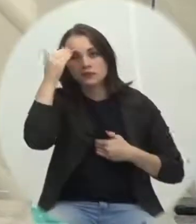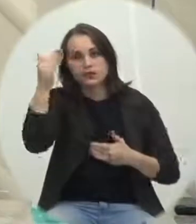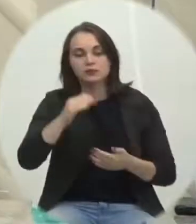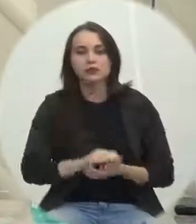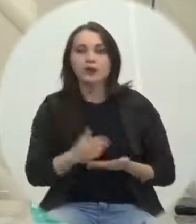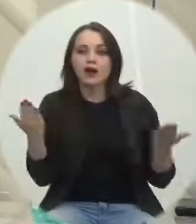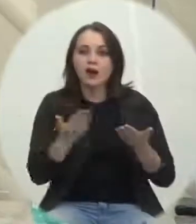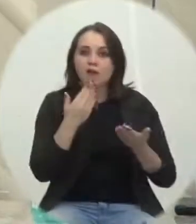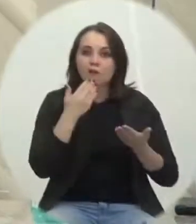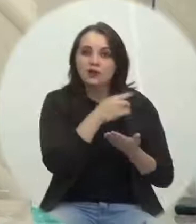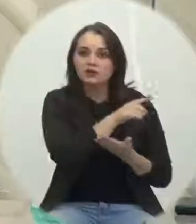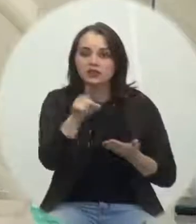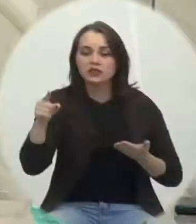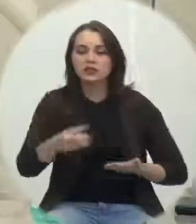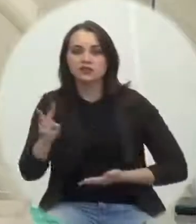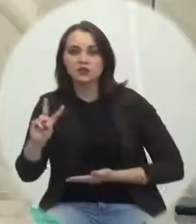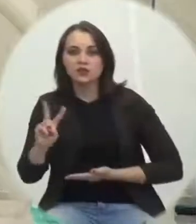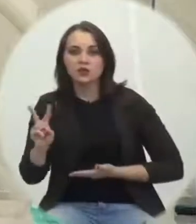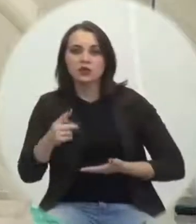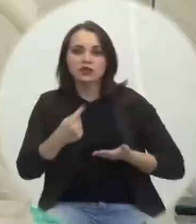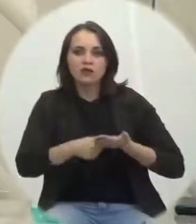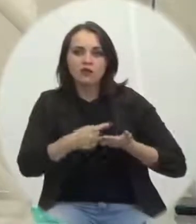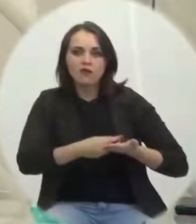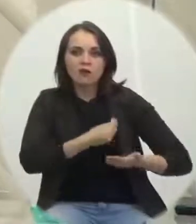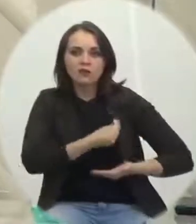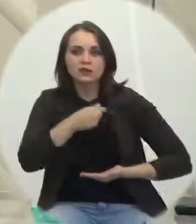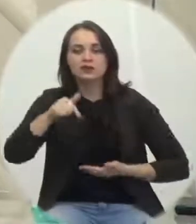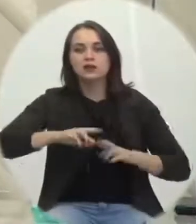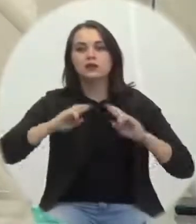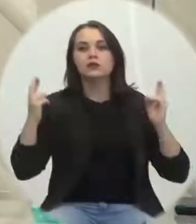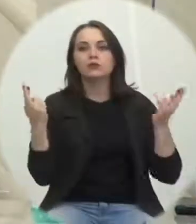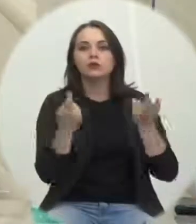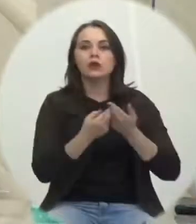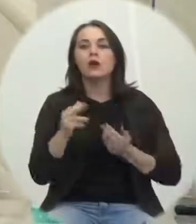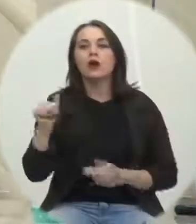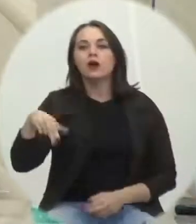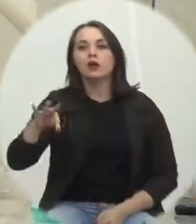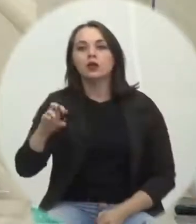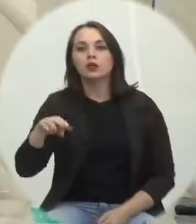Solicito aos senhores vereadores que façam a confirmação do quórum. Vereador Antônio Manuel.